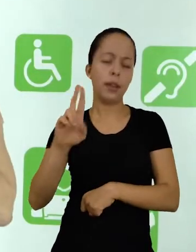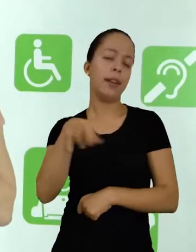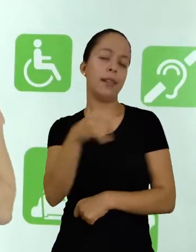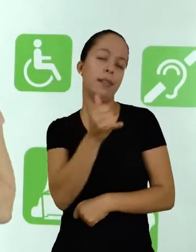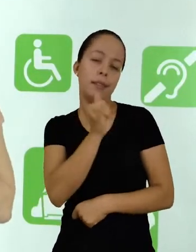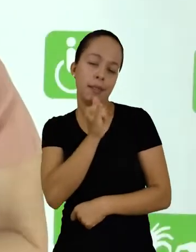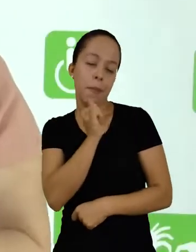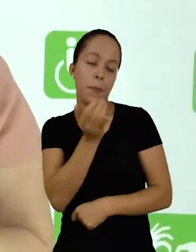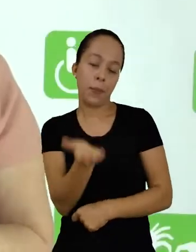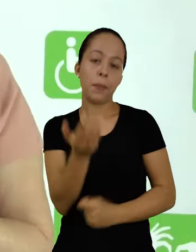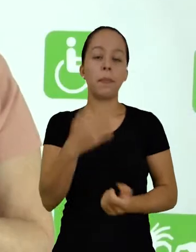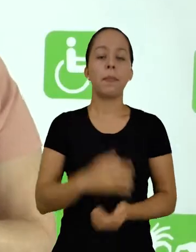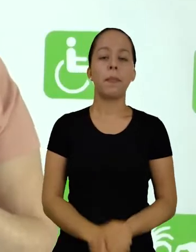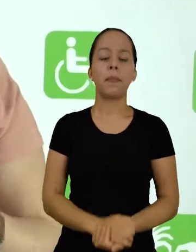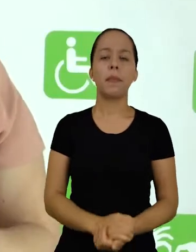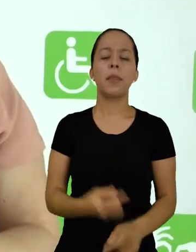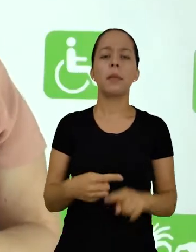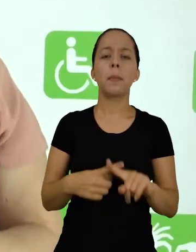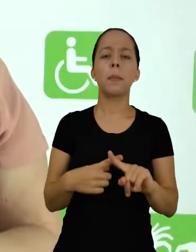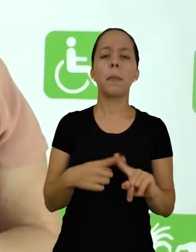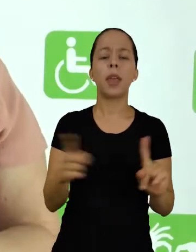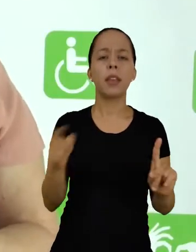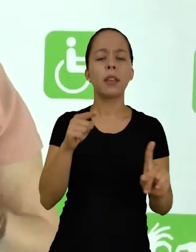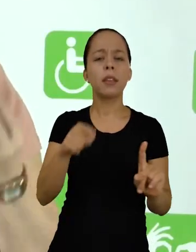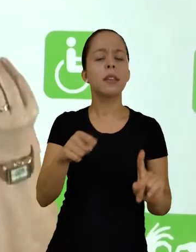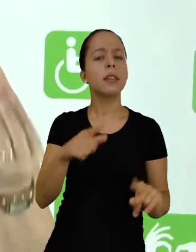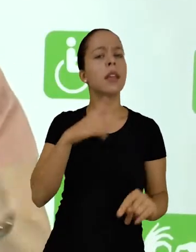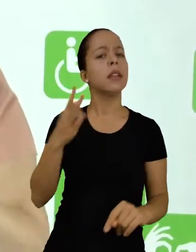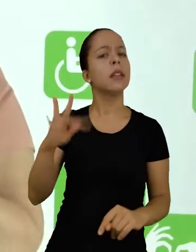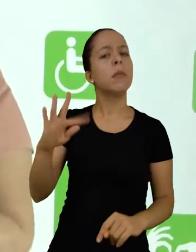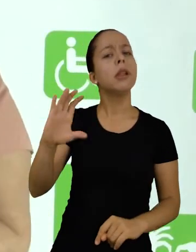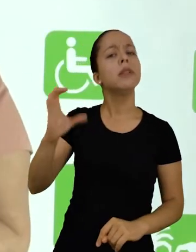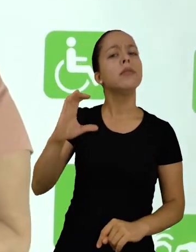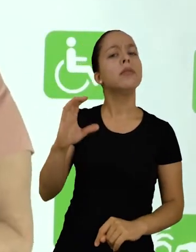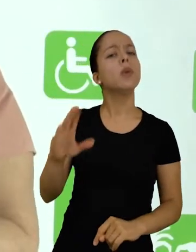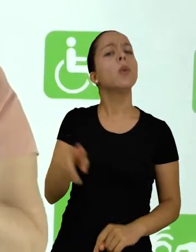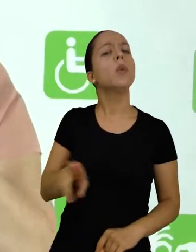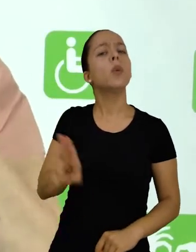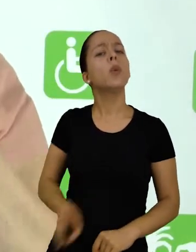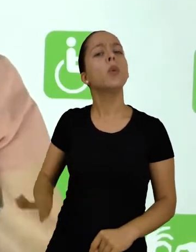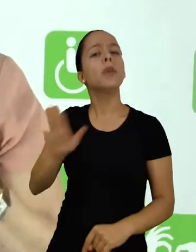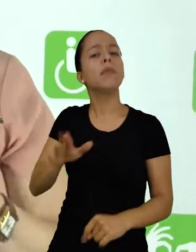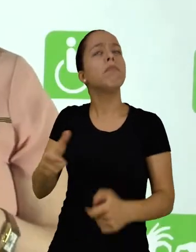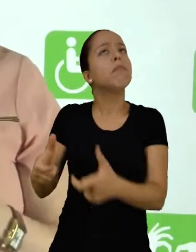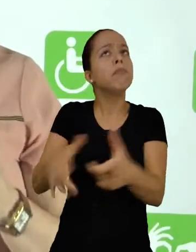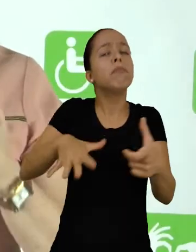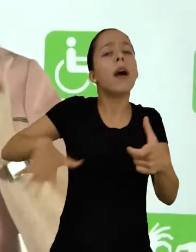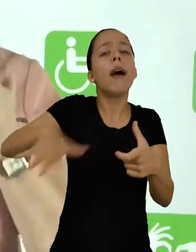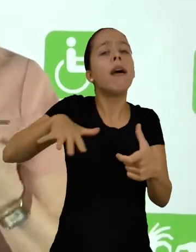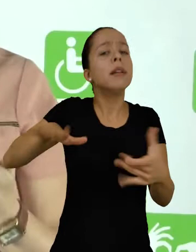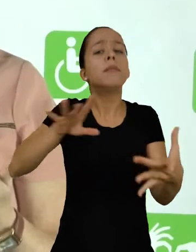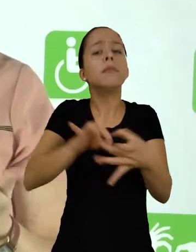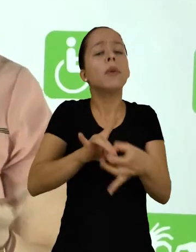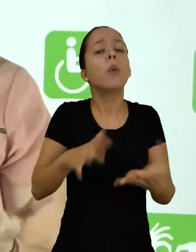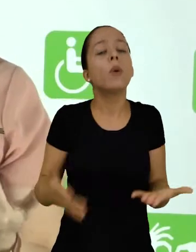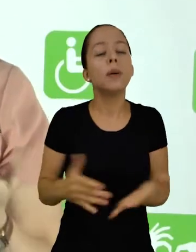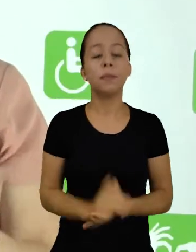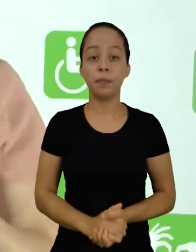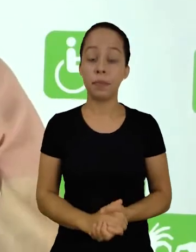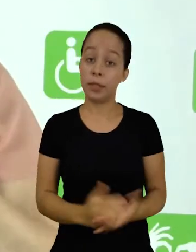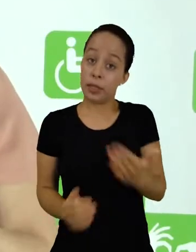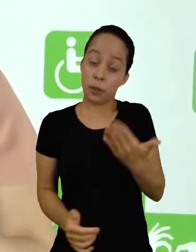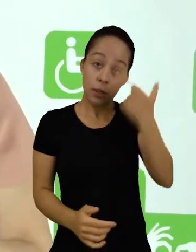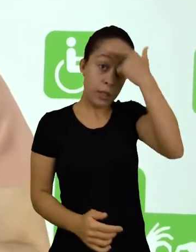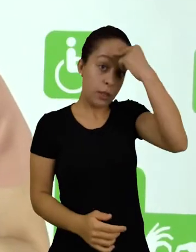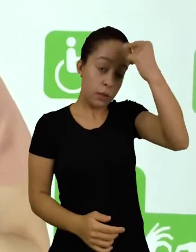são alguns exemplos. Mas em que contexto são usados esses tipos de trabalhos? Por exemplo, a graduação é